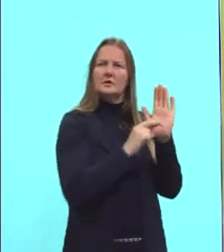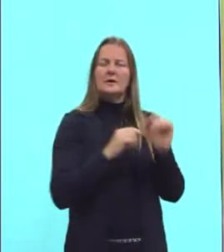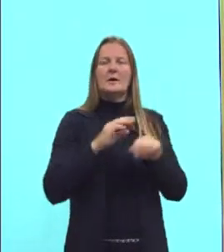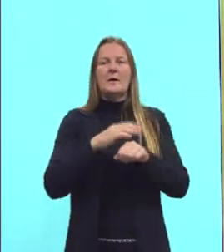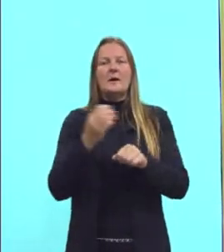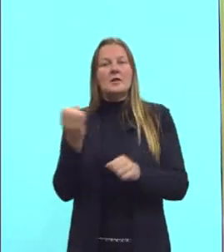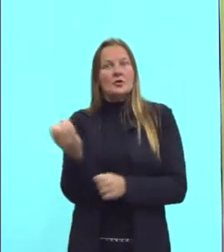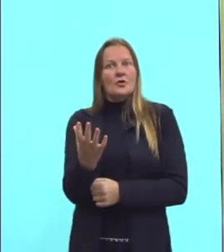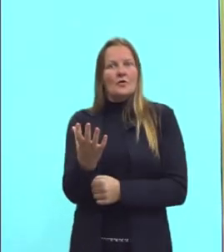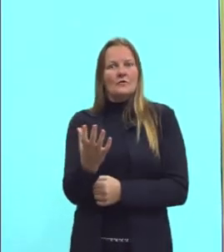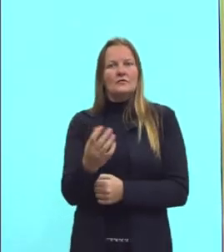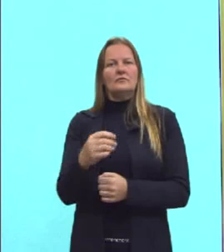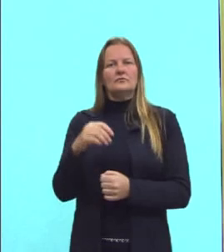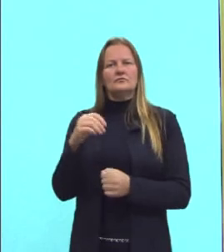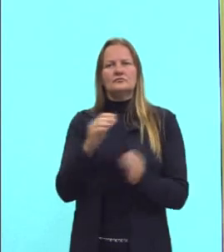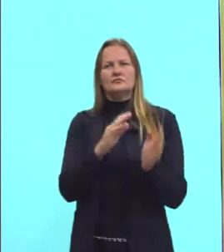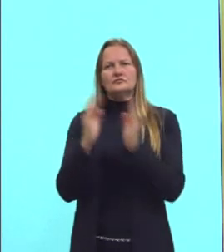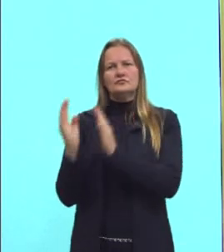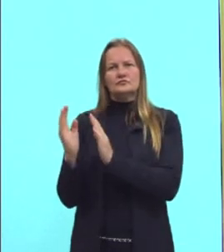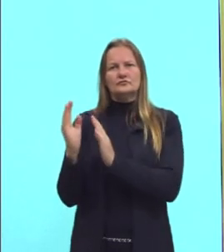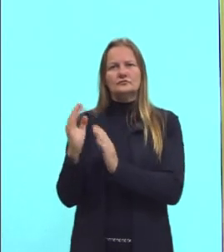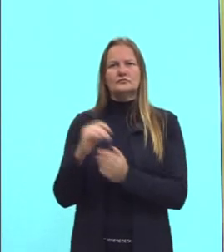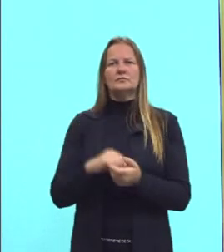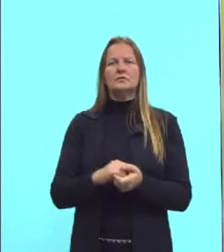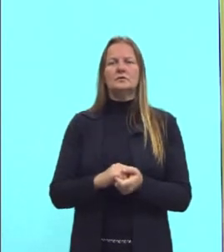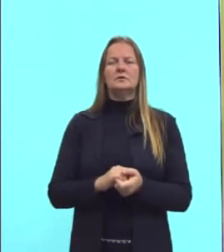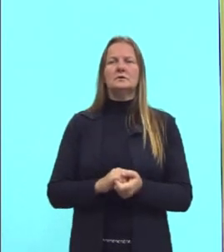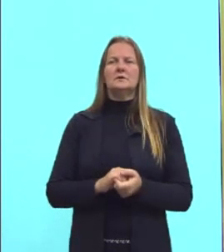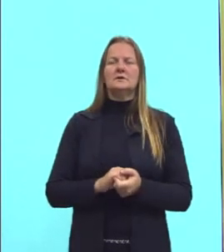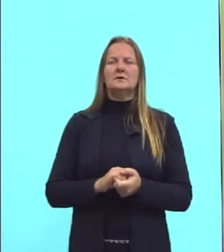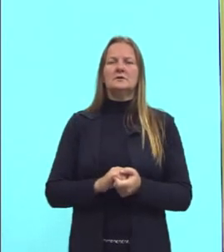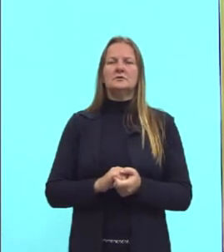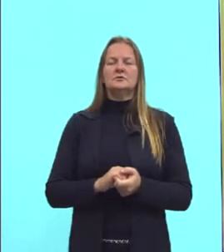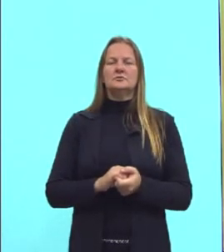moderno aí, né, o mapa das capitanias, mostrando, né,